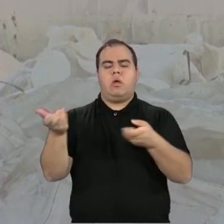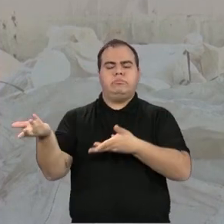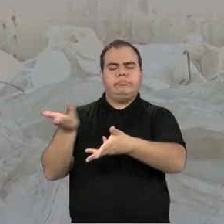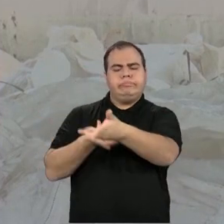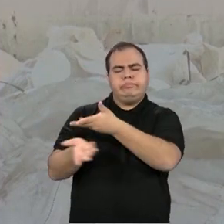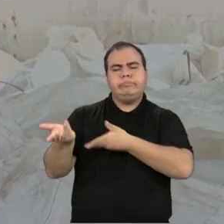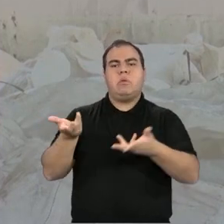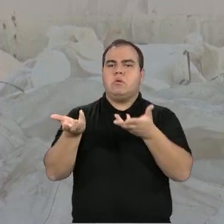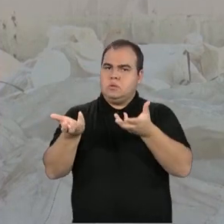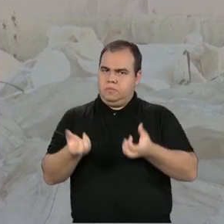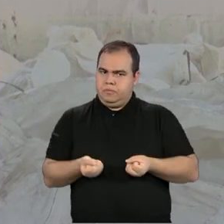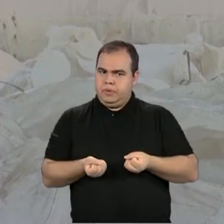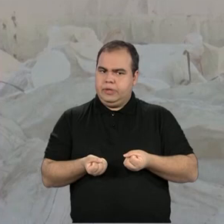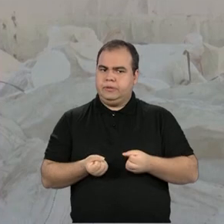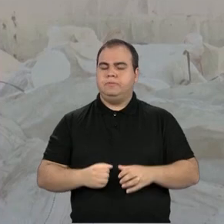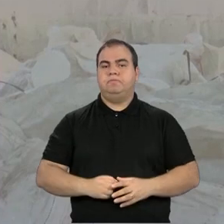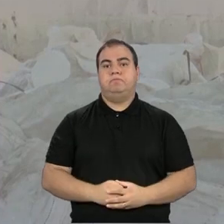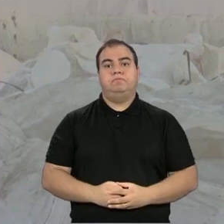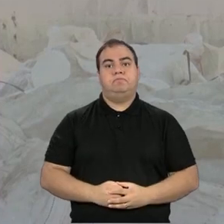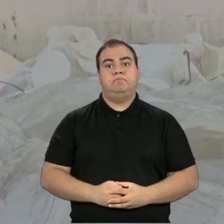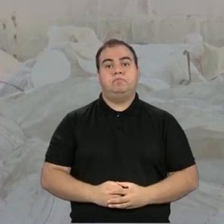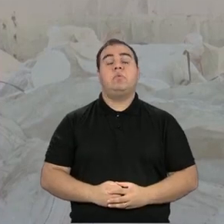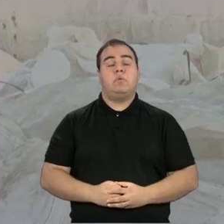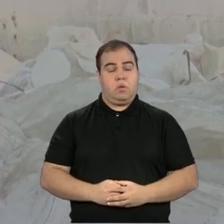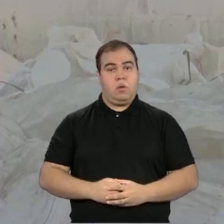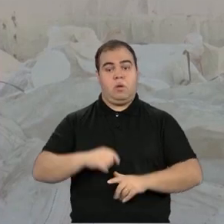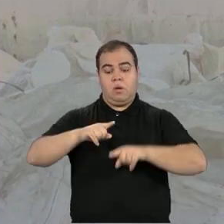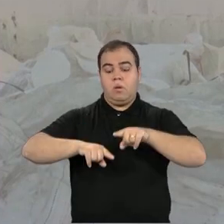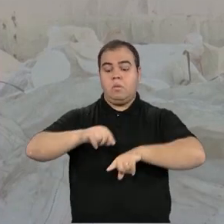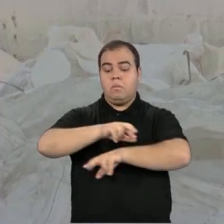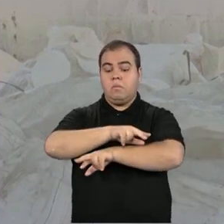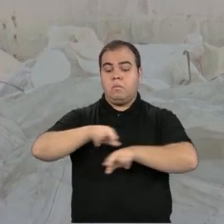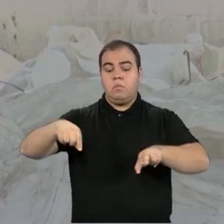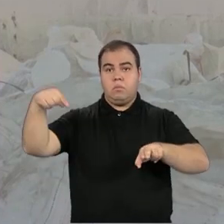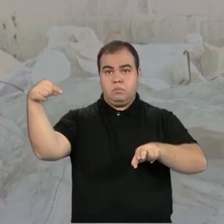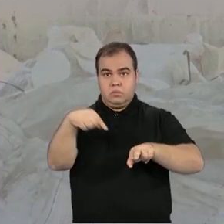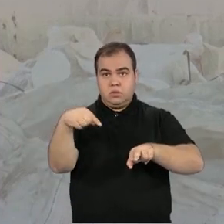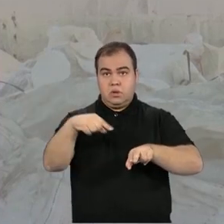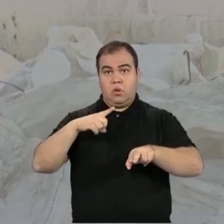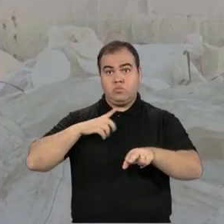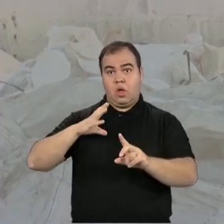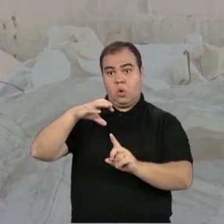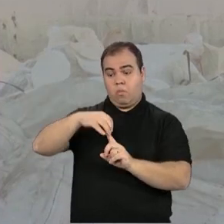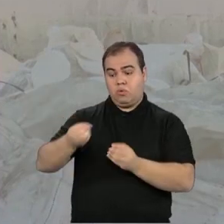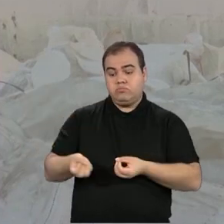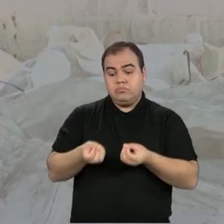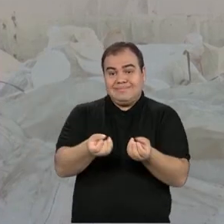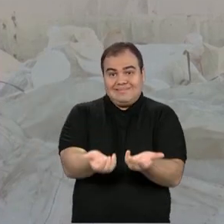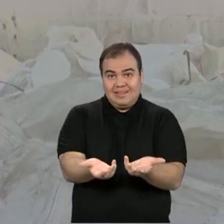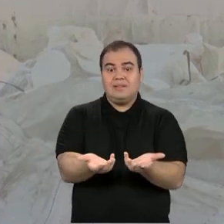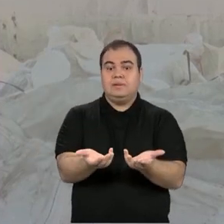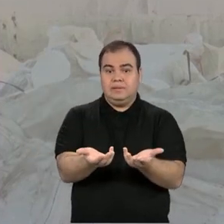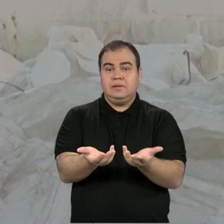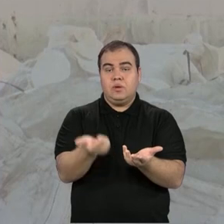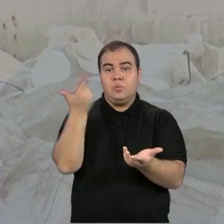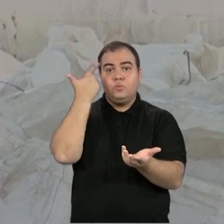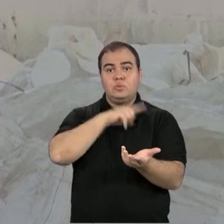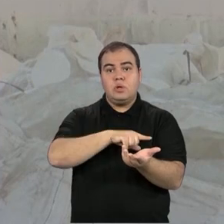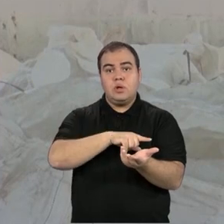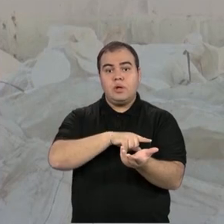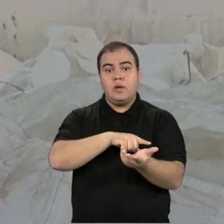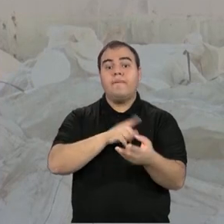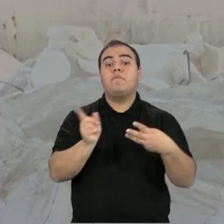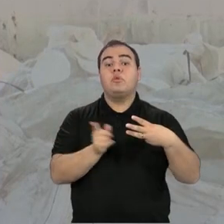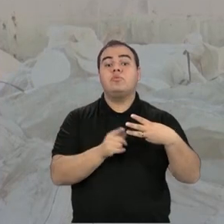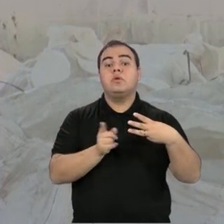recebimento. Uma vez essa embalagem estando dentro do posto e atingindo determinado volume, o terceiro elo